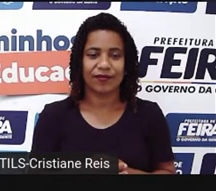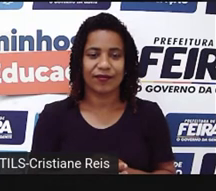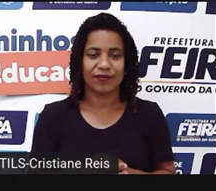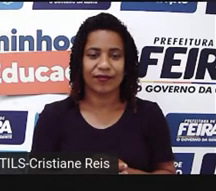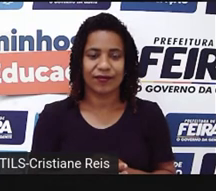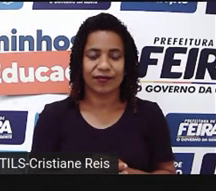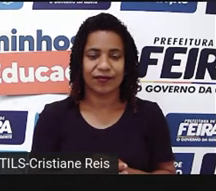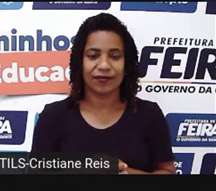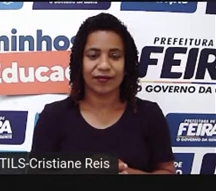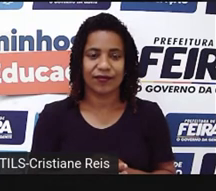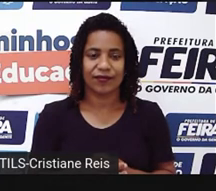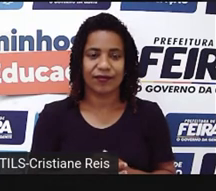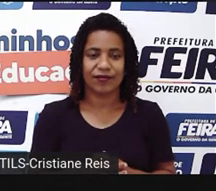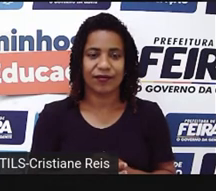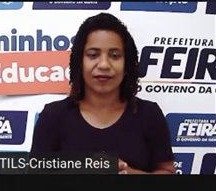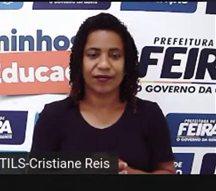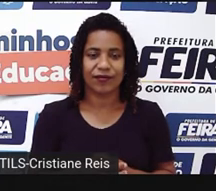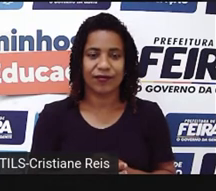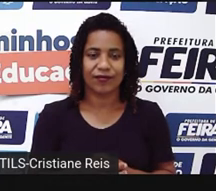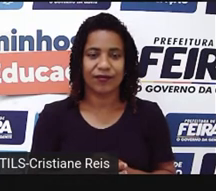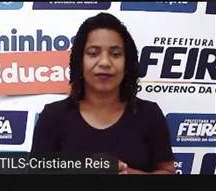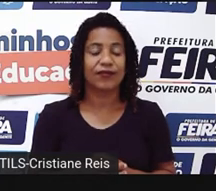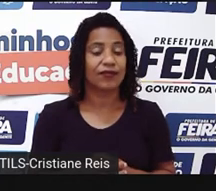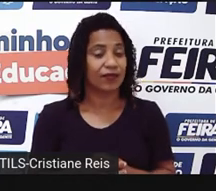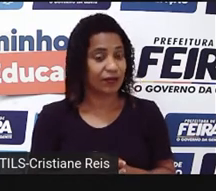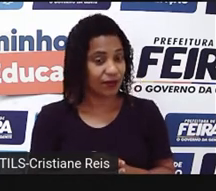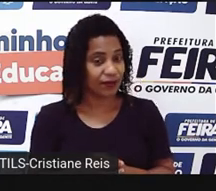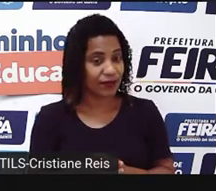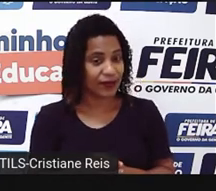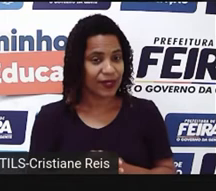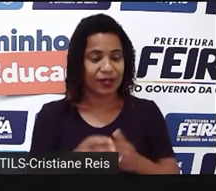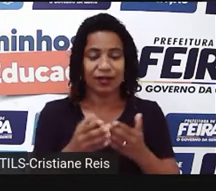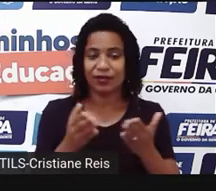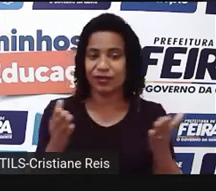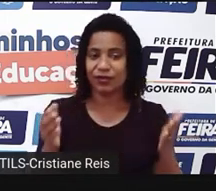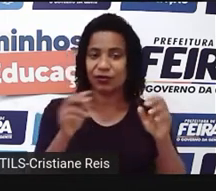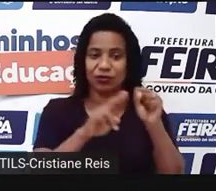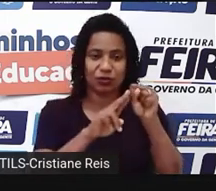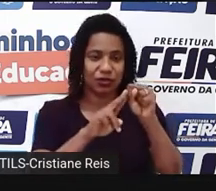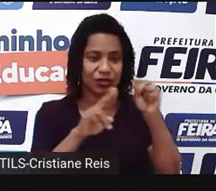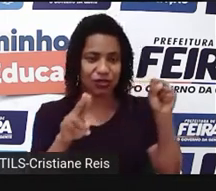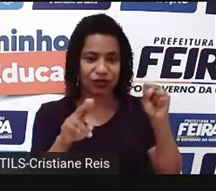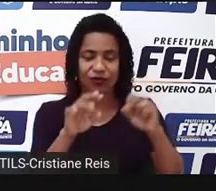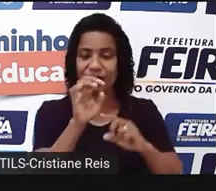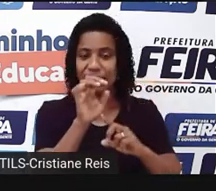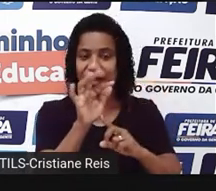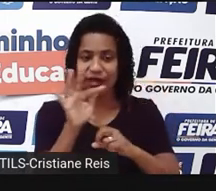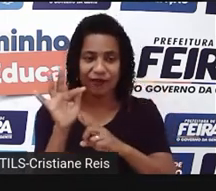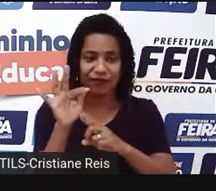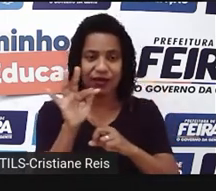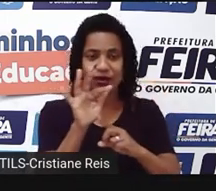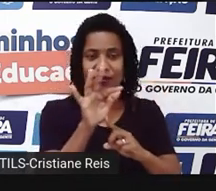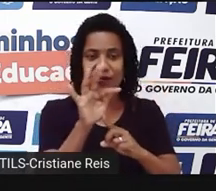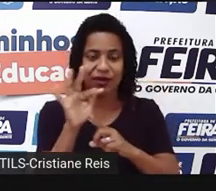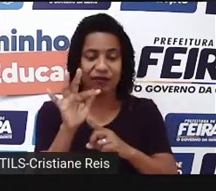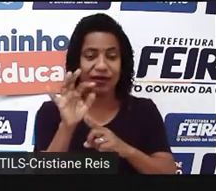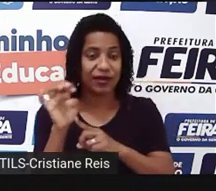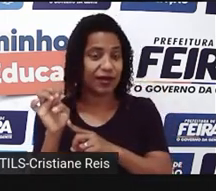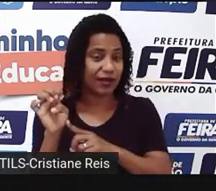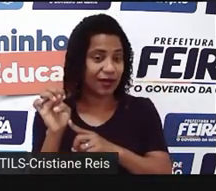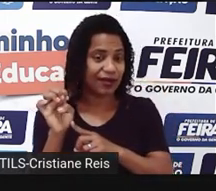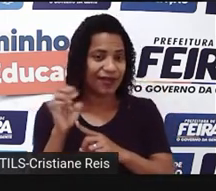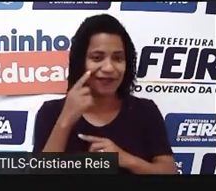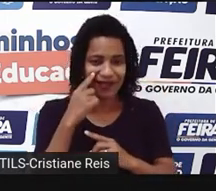often changed to v, e, s. Então, se o substantivo termina com f ou fe, vejam que life